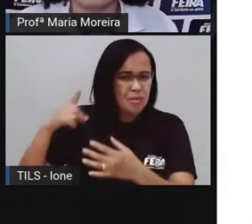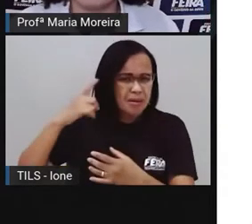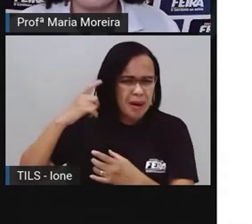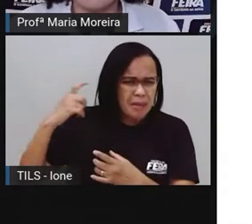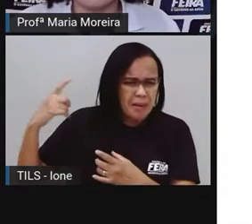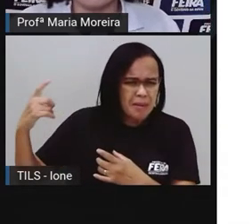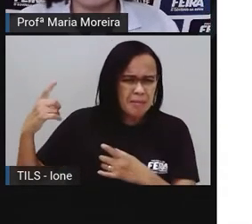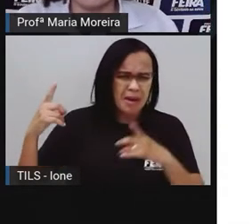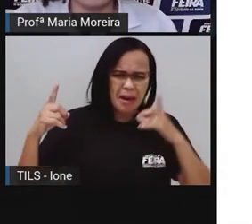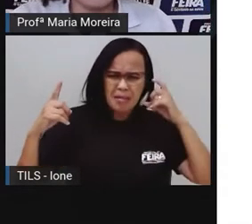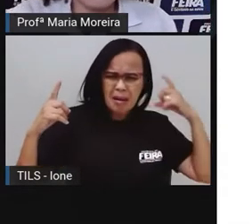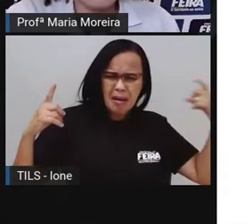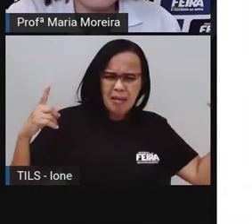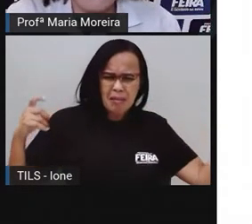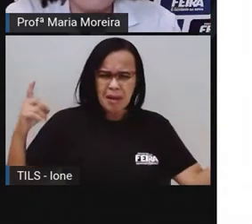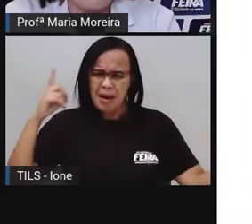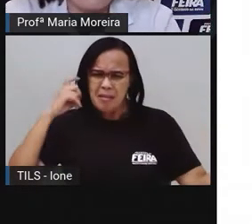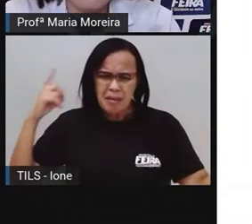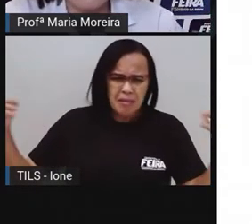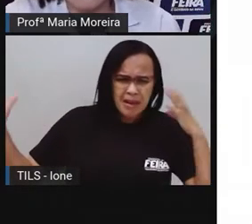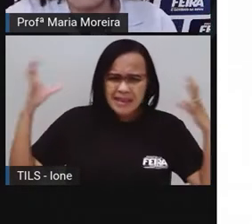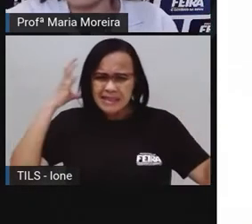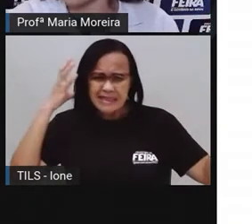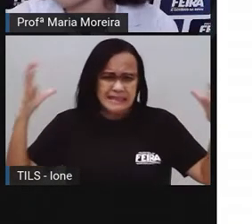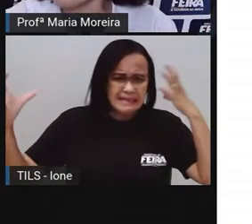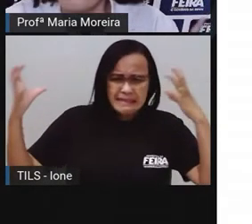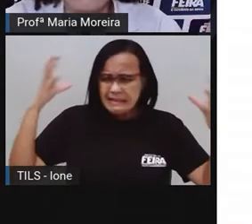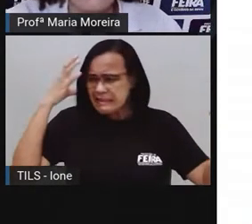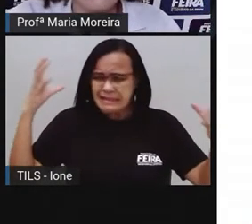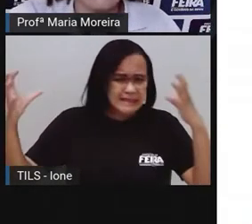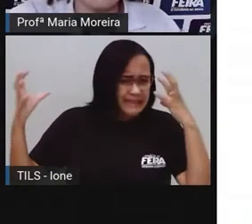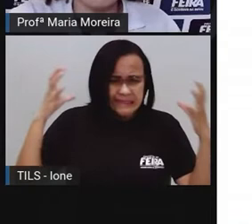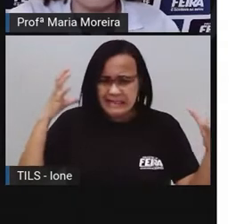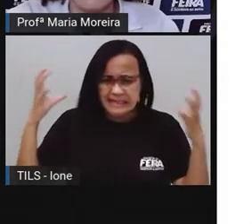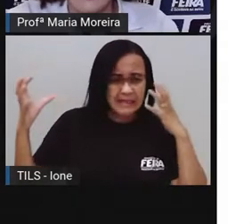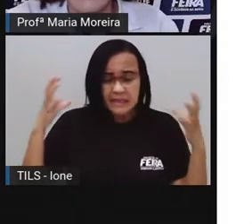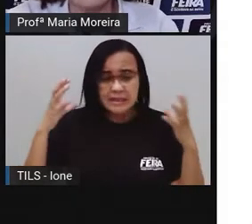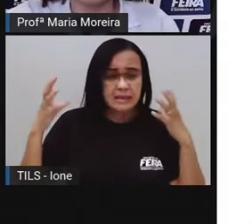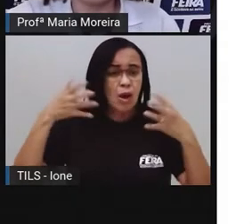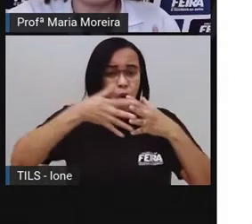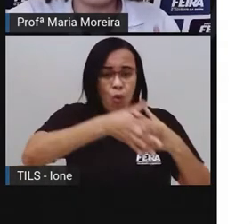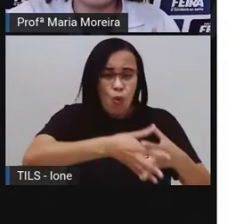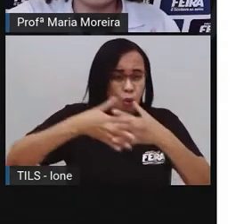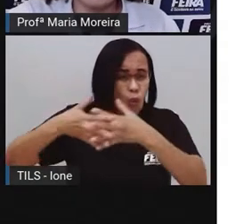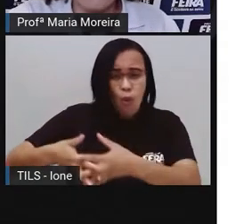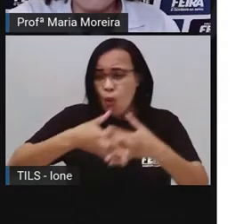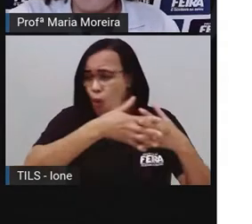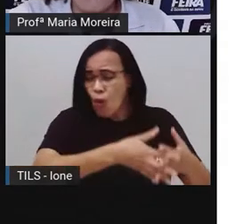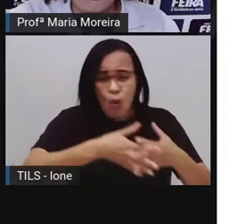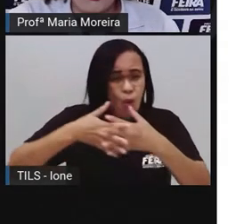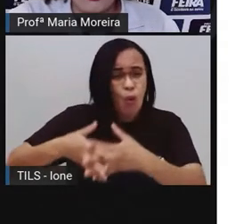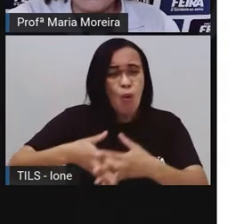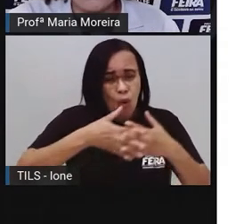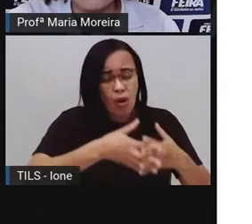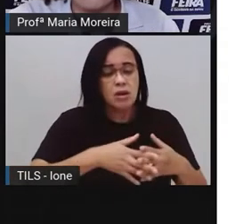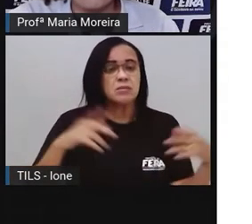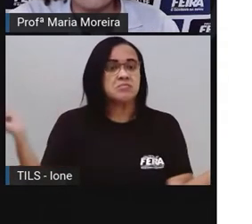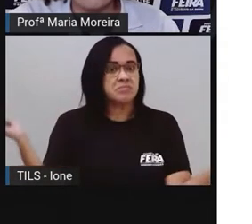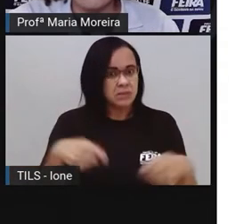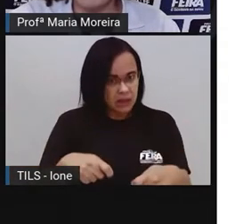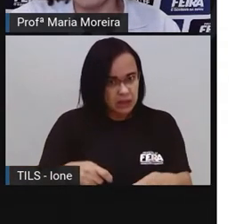por um determinado momento, porque a gente não sabe nem o que ouvir, nem pra onde a gente tem que olhar. Fica todo mundo meio confuso.